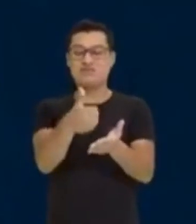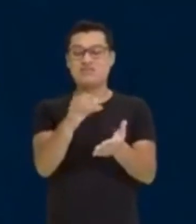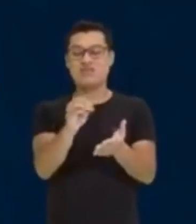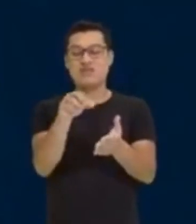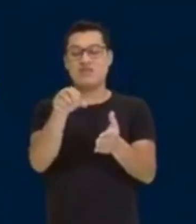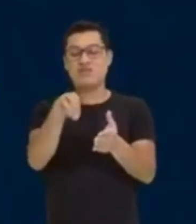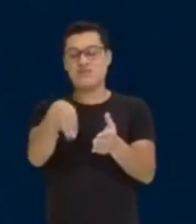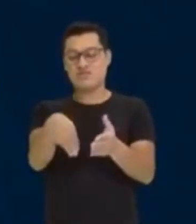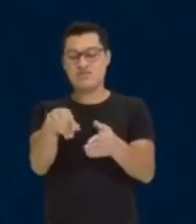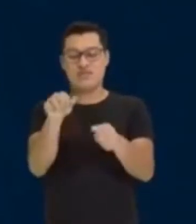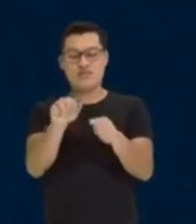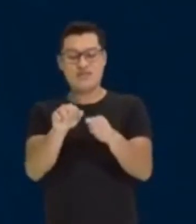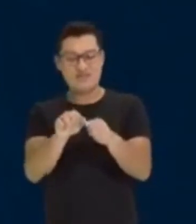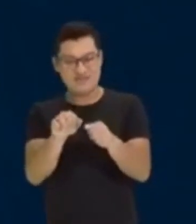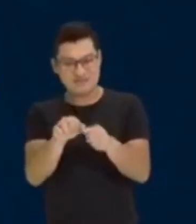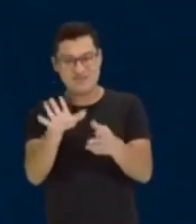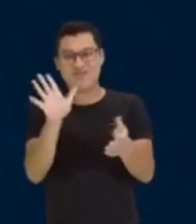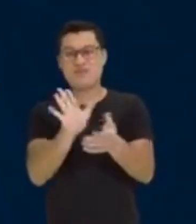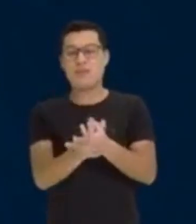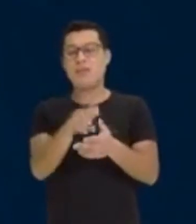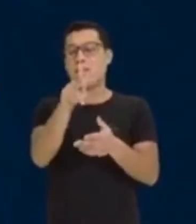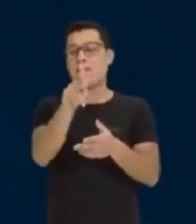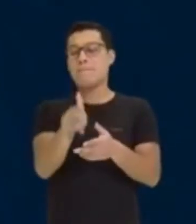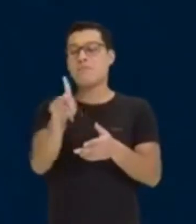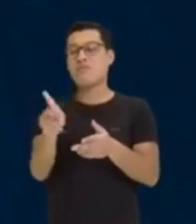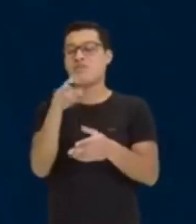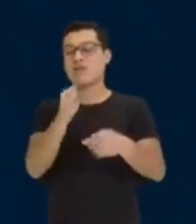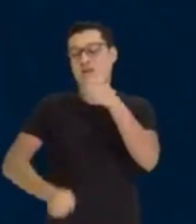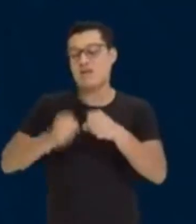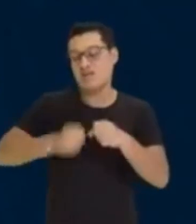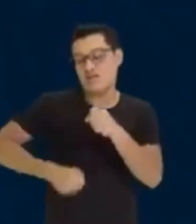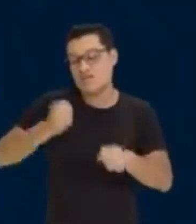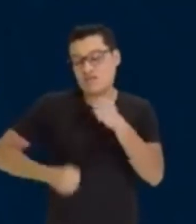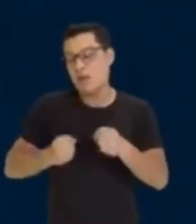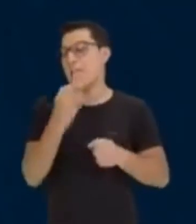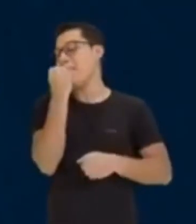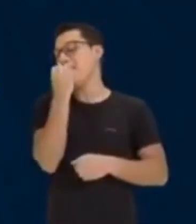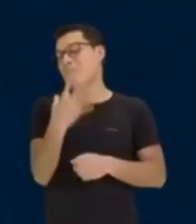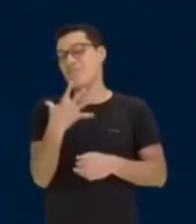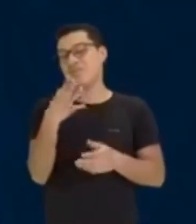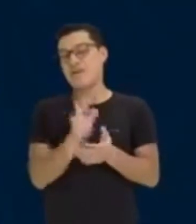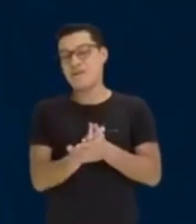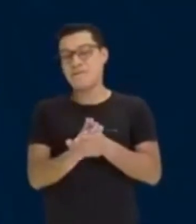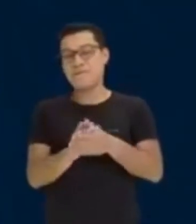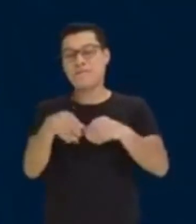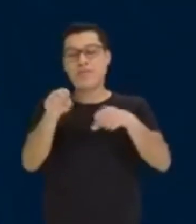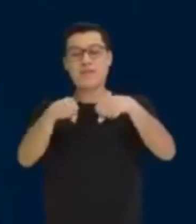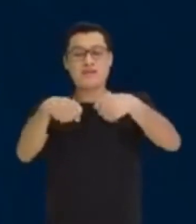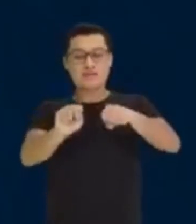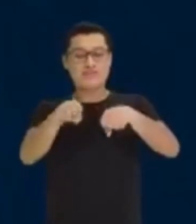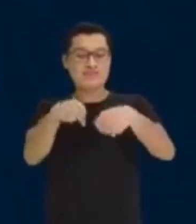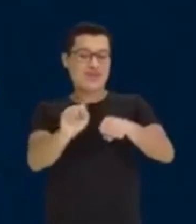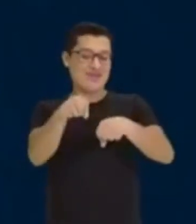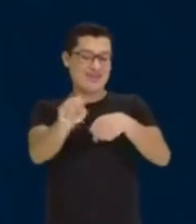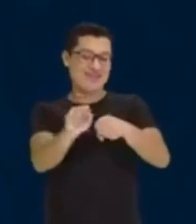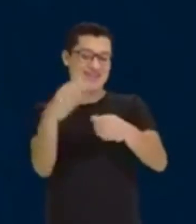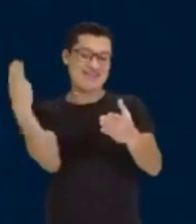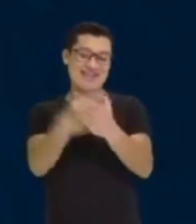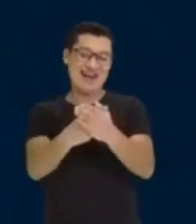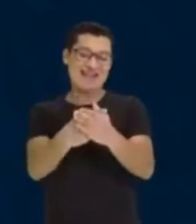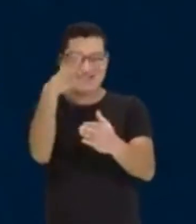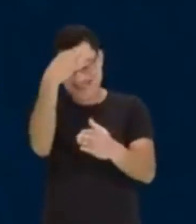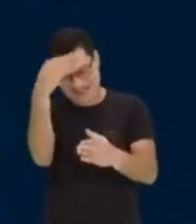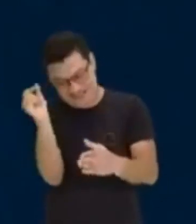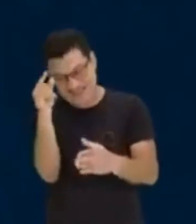fazer? É isso mesmo. Professor, ele saiu correndo. Muito bem. Professor, ele pegou o mototáxi, esquece mototáxi, esquece essa